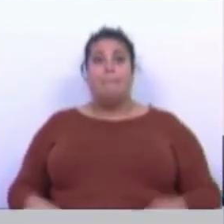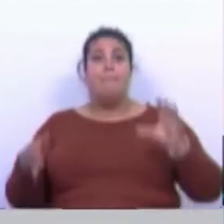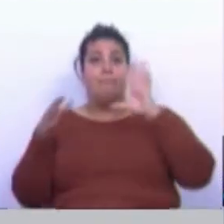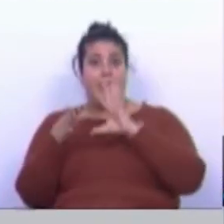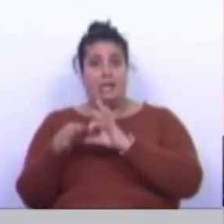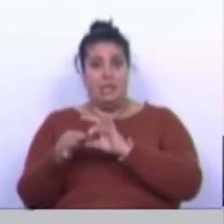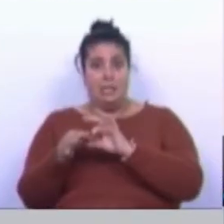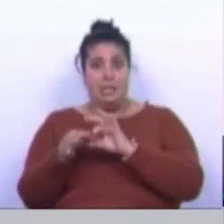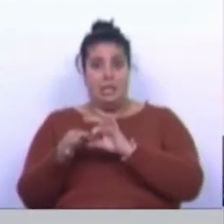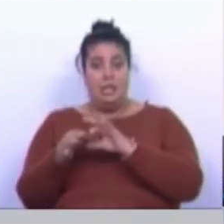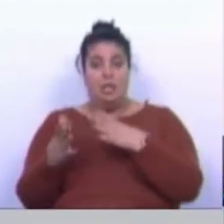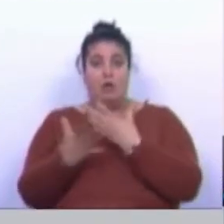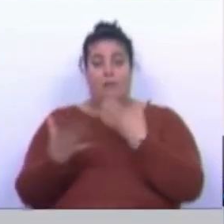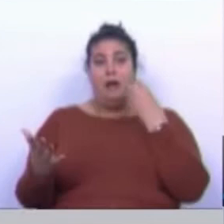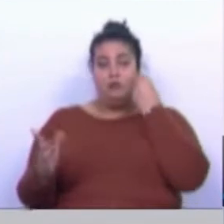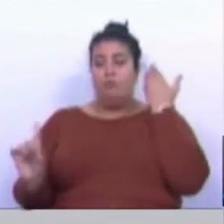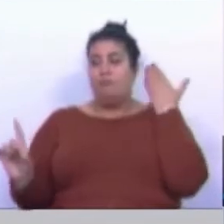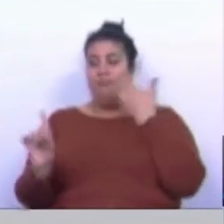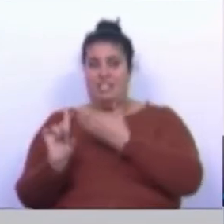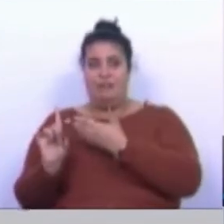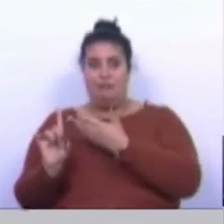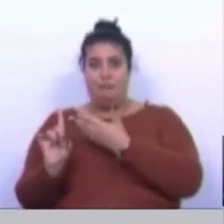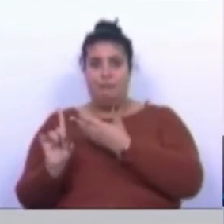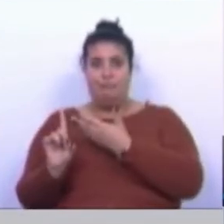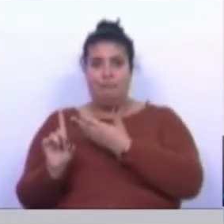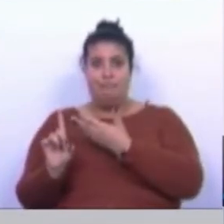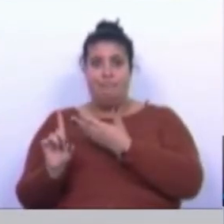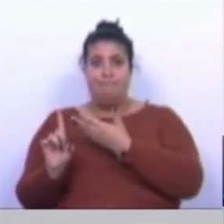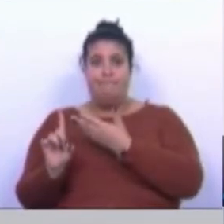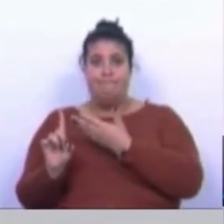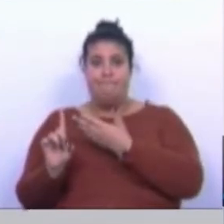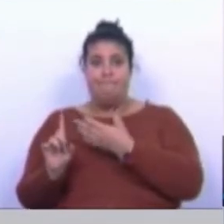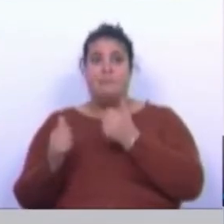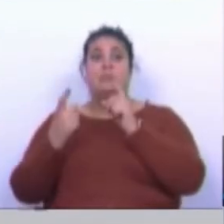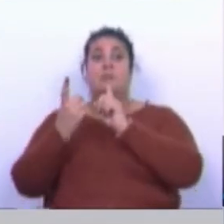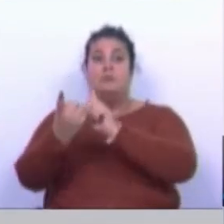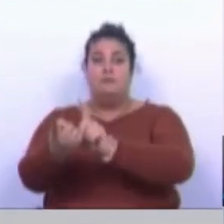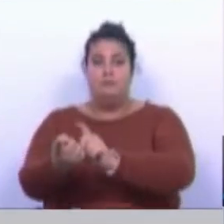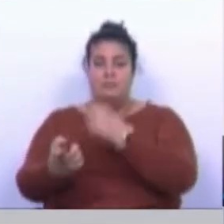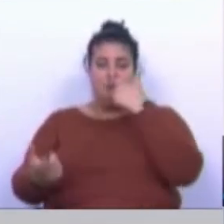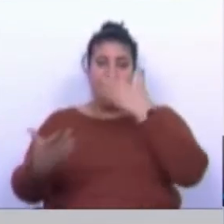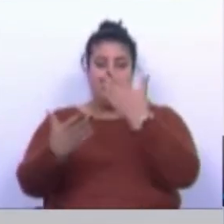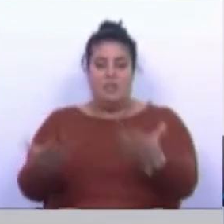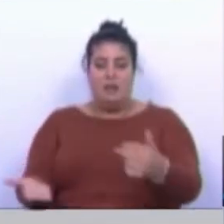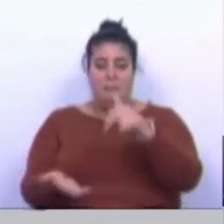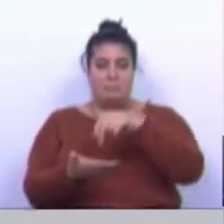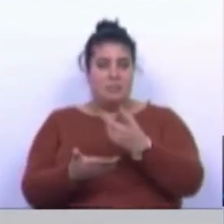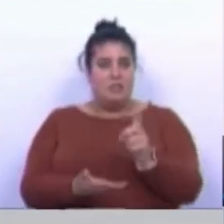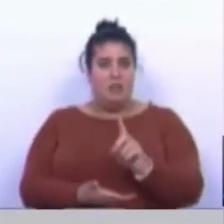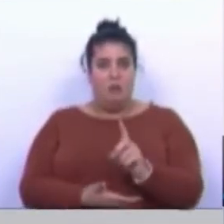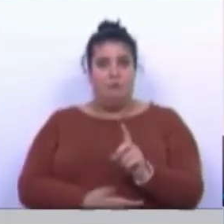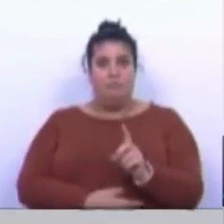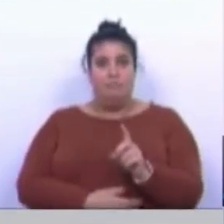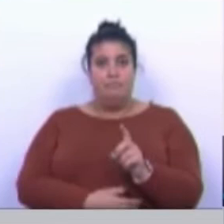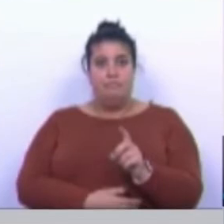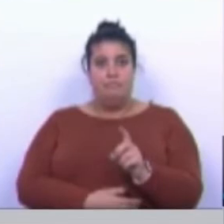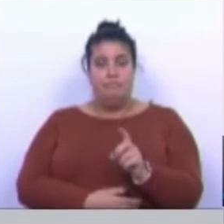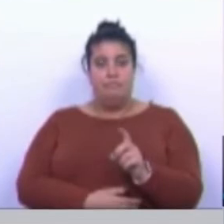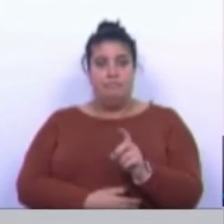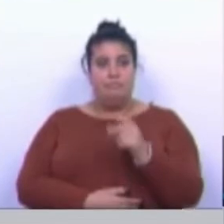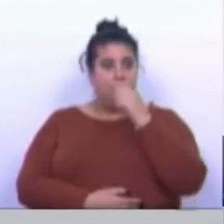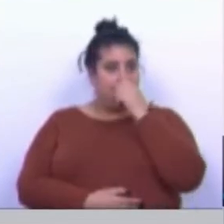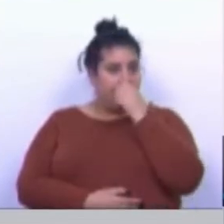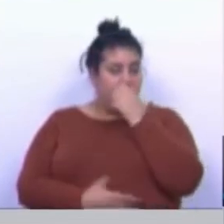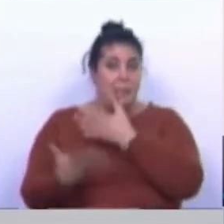Relativamente ao impacto direto que isto terá, portanto, a questão do acompanhante não estar, não é? Da acompanhante, do acompanhante não poder estar com a mulher,